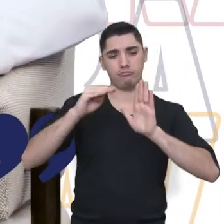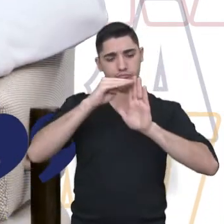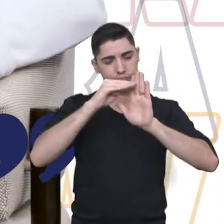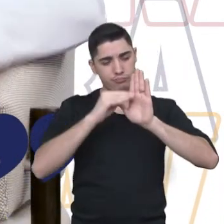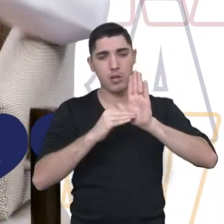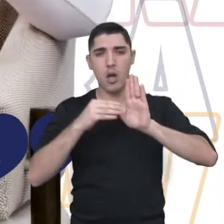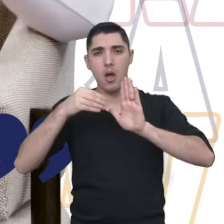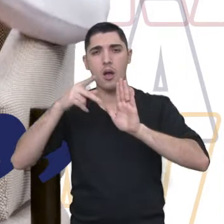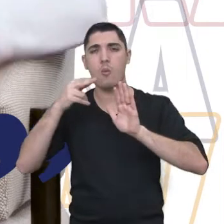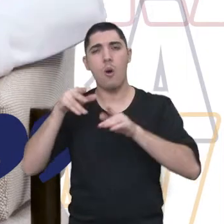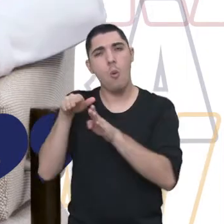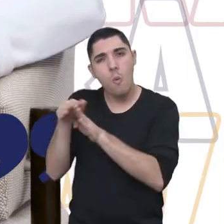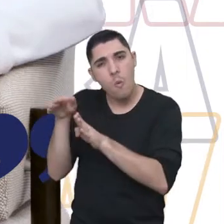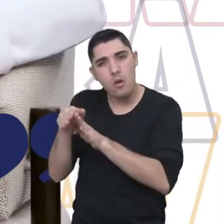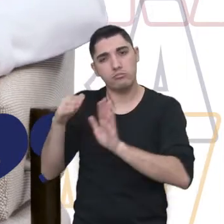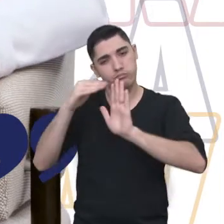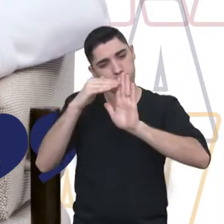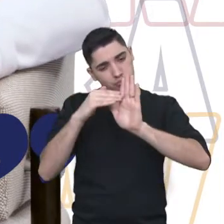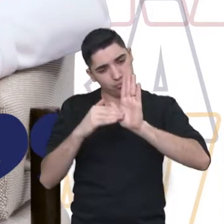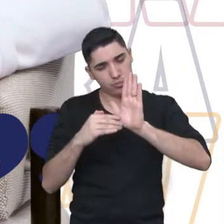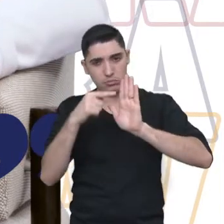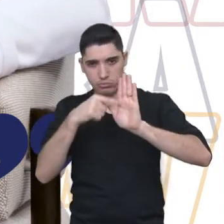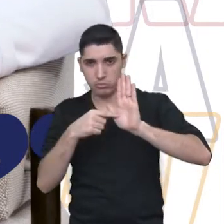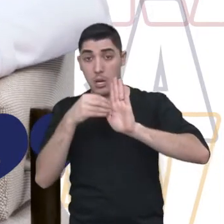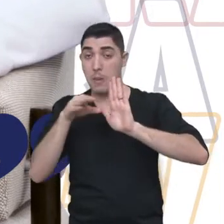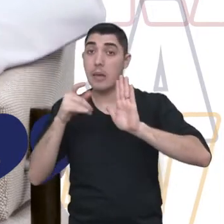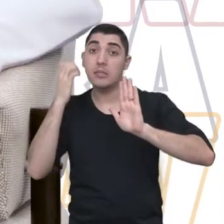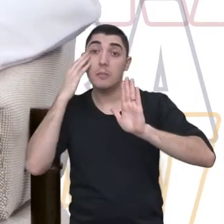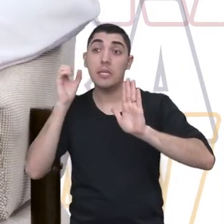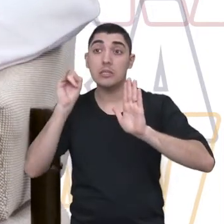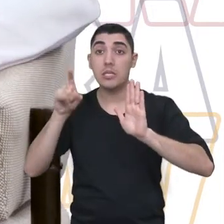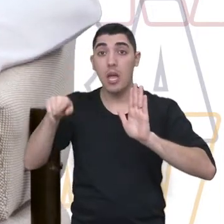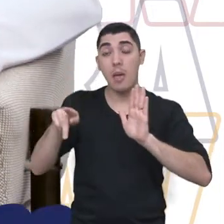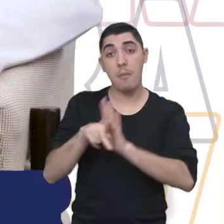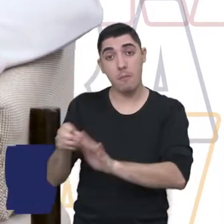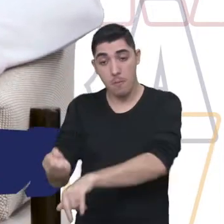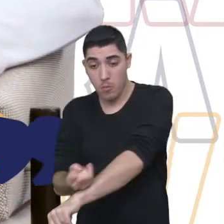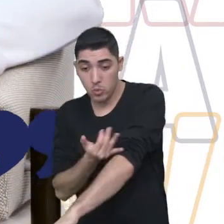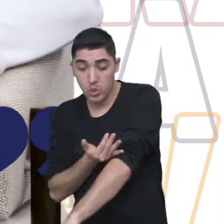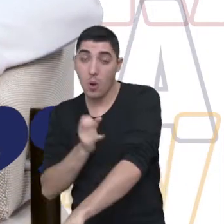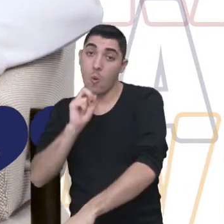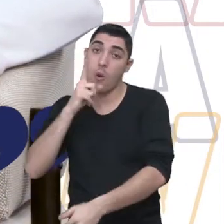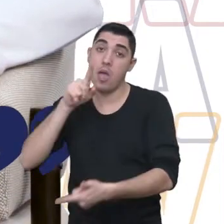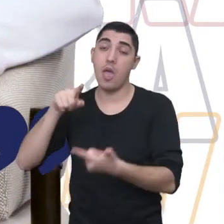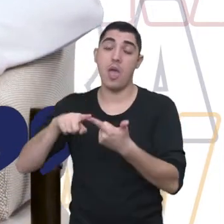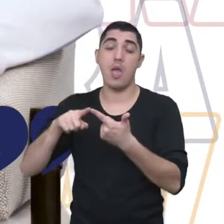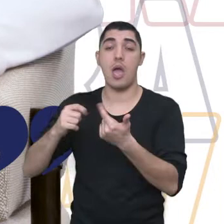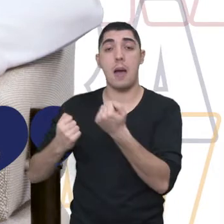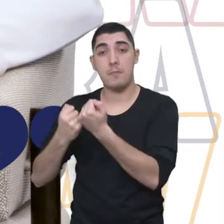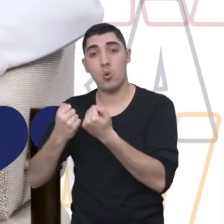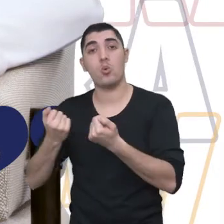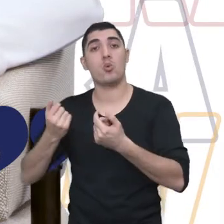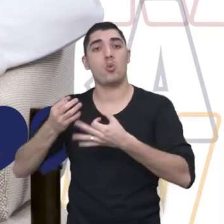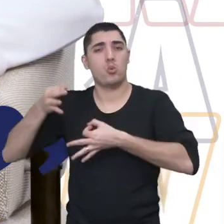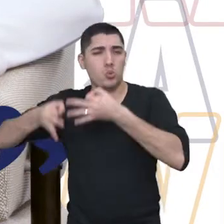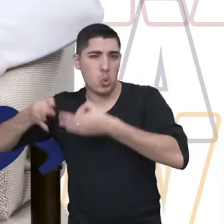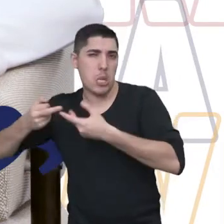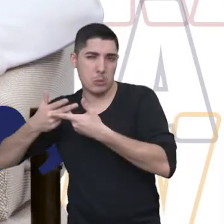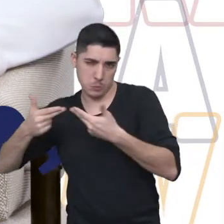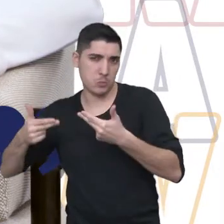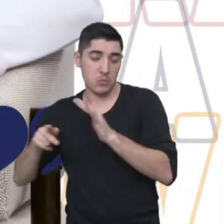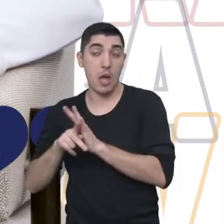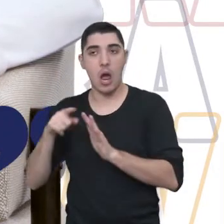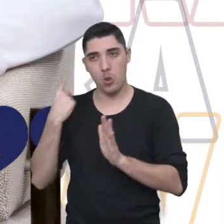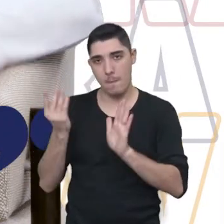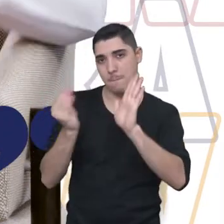orientações. Mas aí a pessoa vai dizer se o apoio que ela precisa emocional é jurídico. E aí nós vamos marcar, né? Para essa